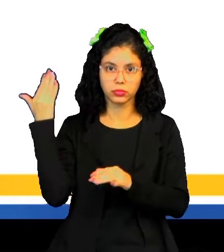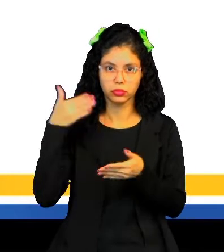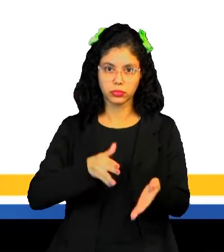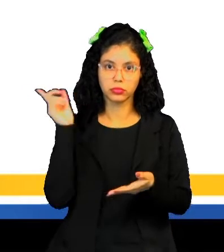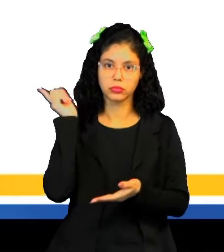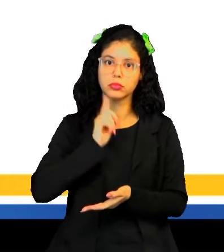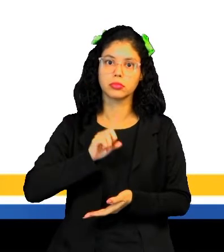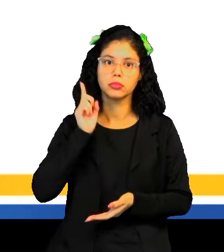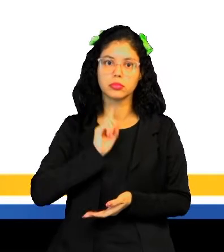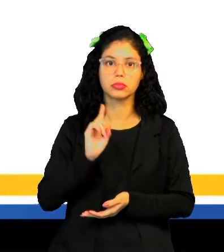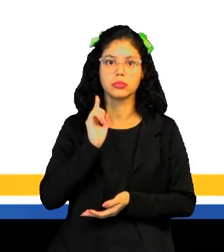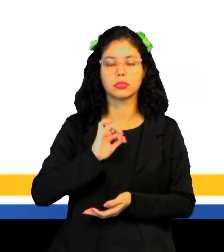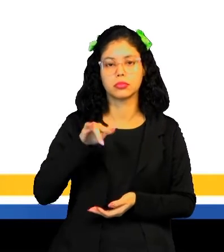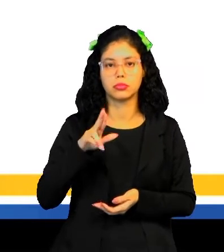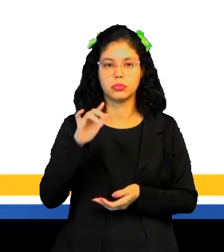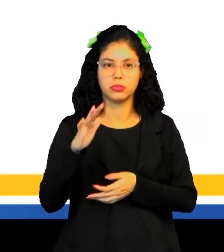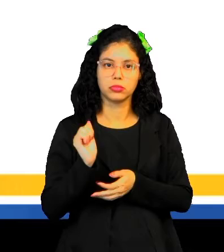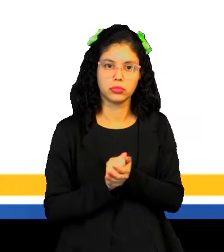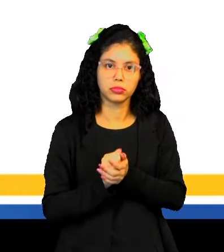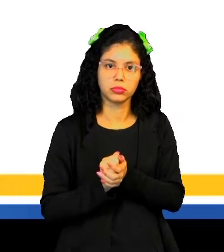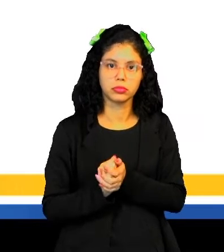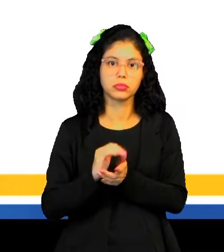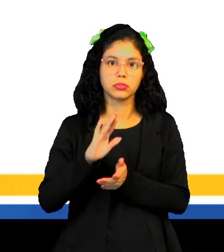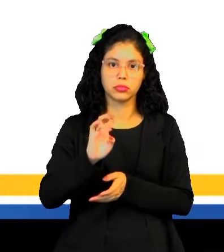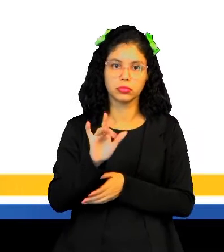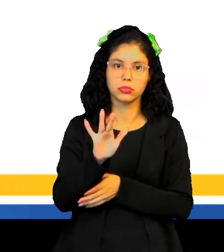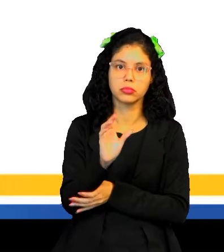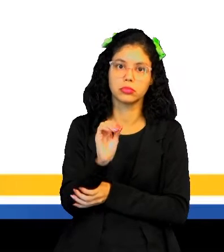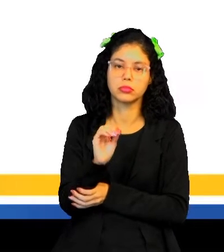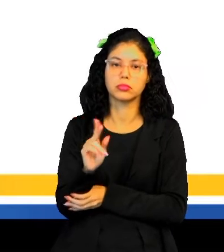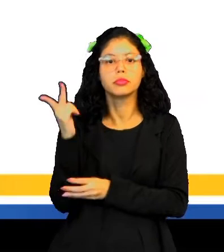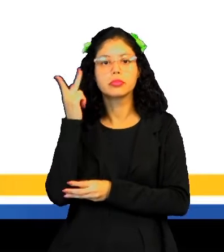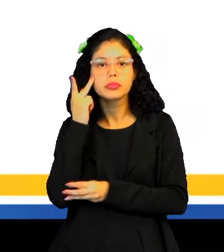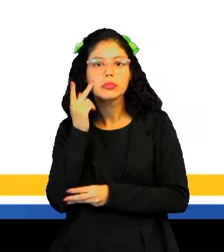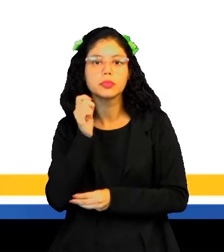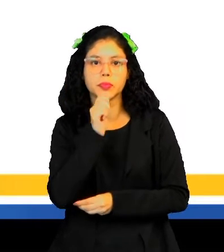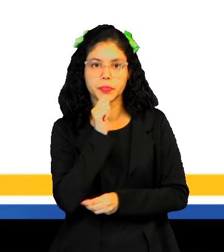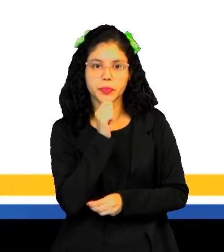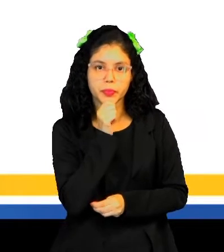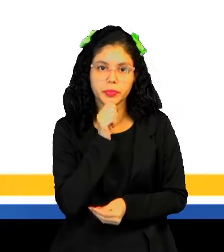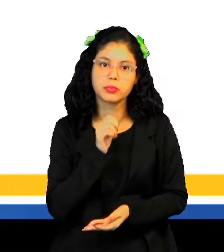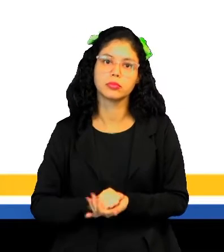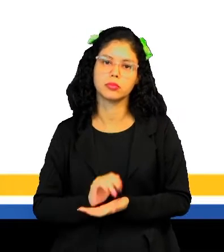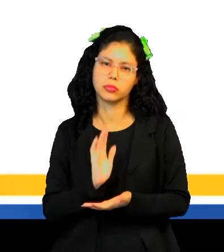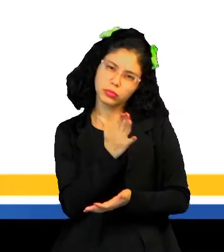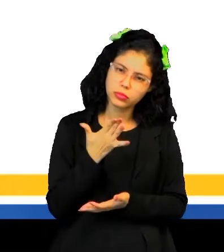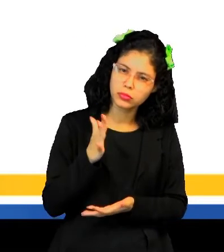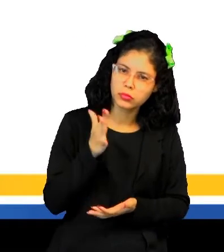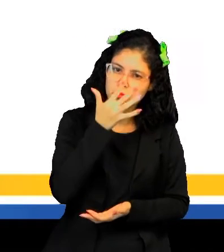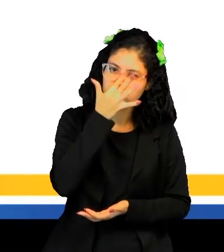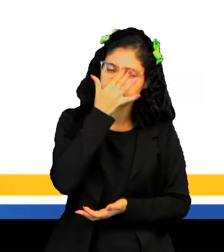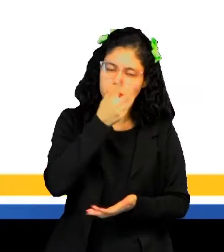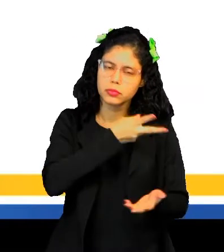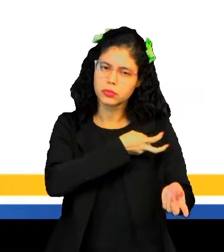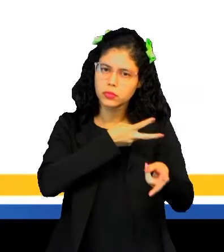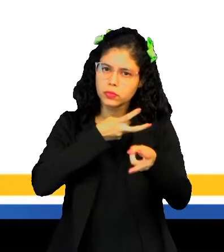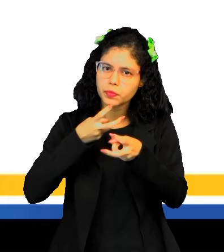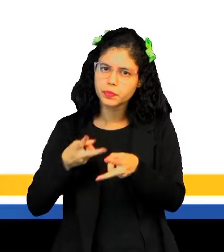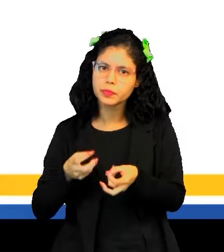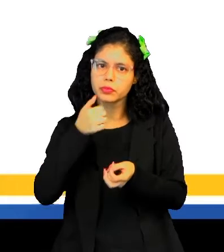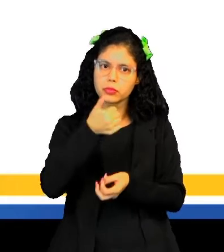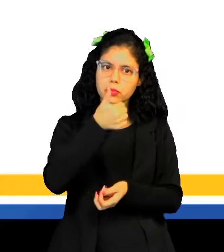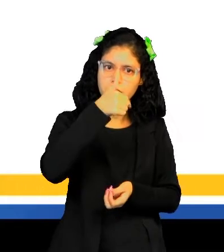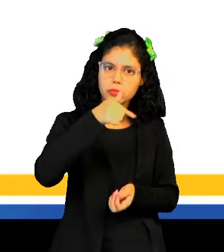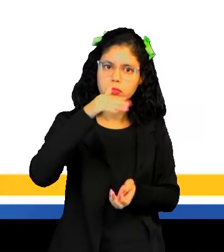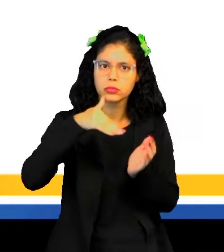chamados de Emboabas, né? Pelos bandeirantes paulistas. O confronto de interesses, ali, pela exploração do ouro, né? Foi